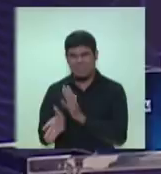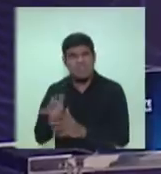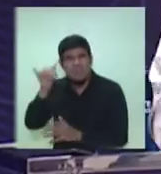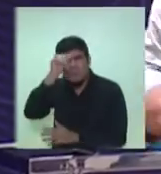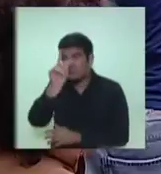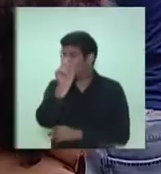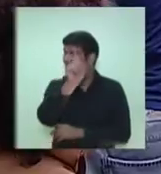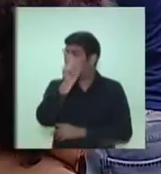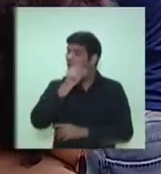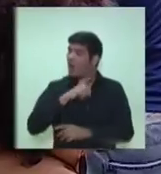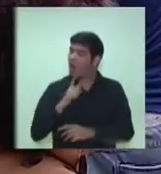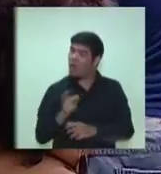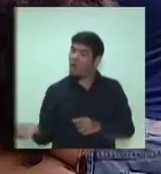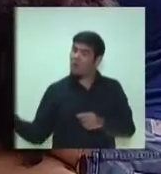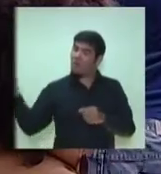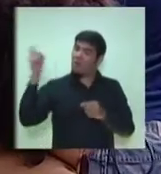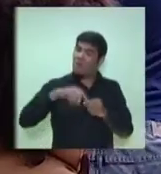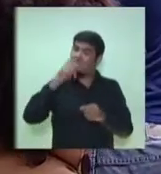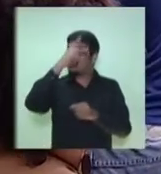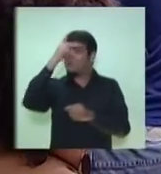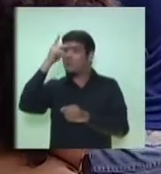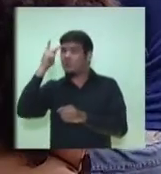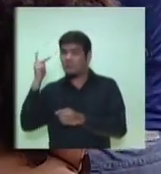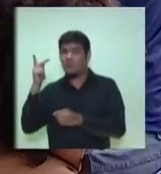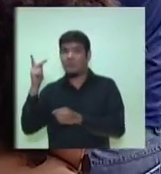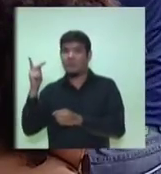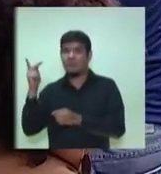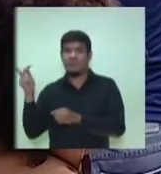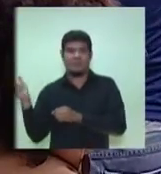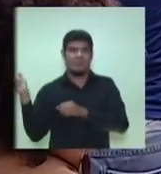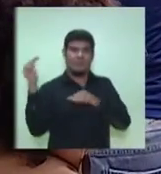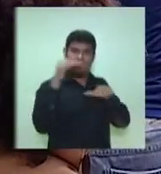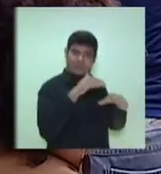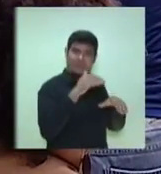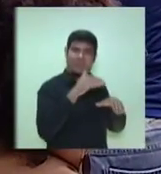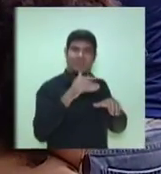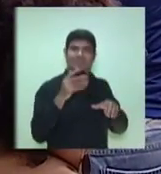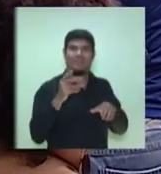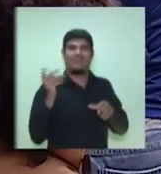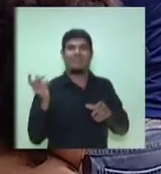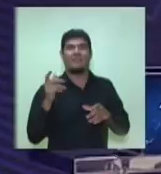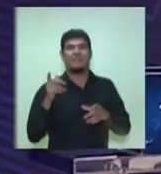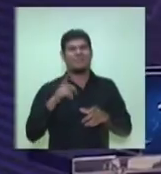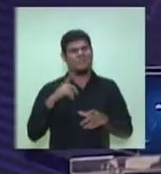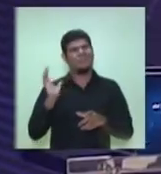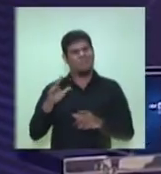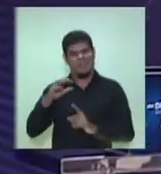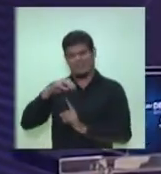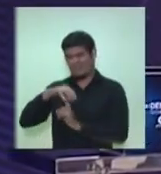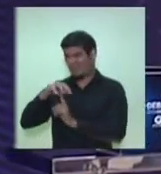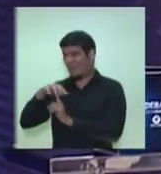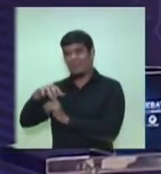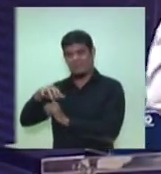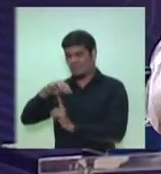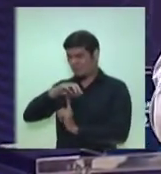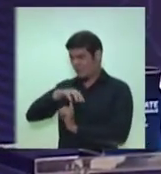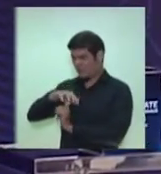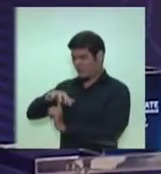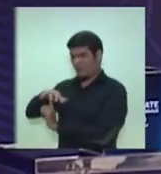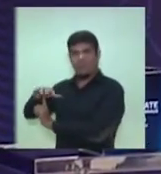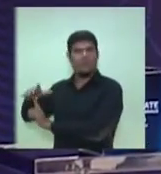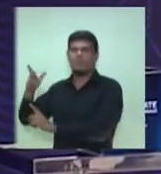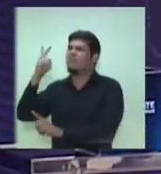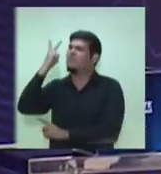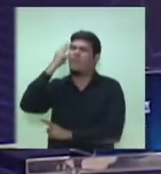reabitação, na volta de pessoas para morarem no centro. Agora, fizemos um trabalho com os camelôs que é irreversível. A crise atinge todo